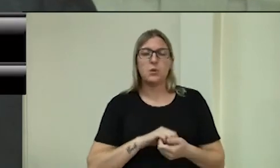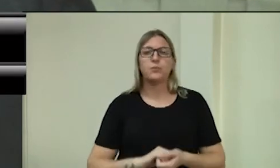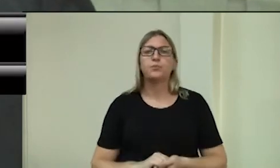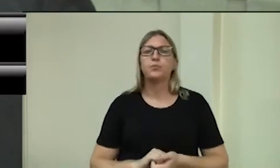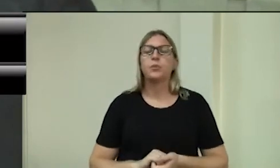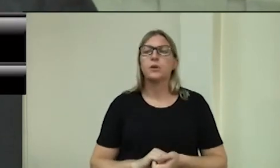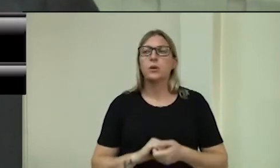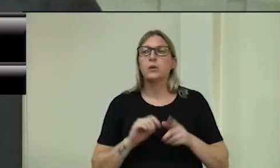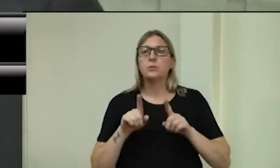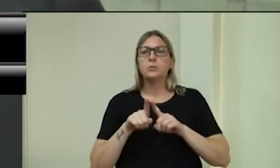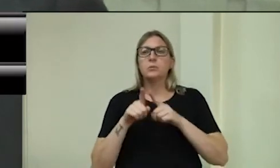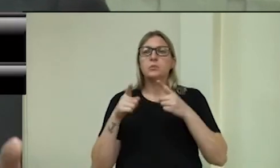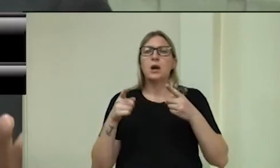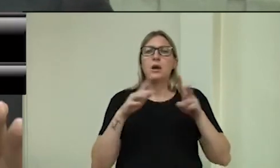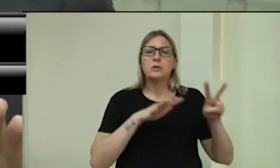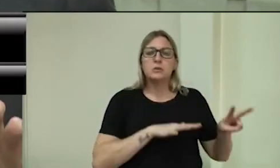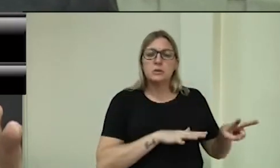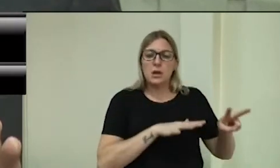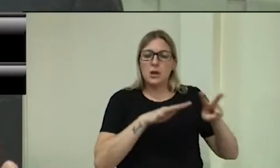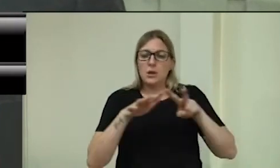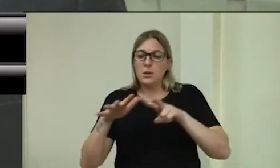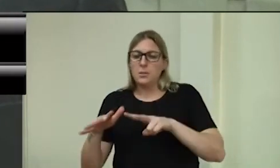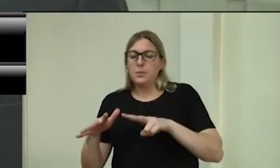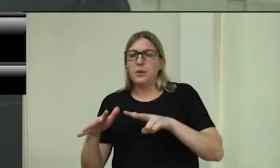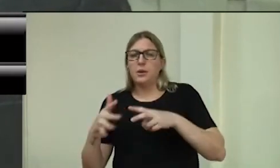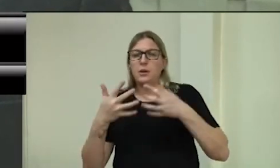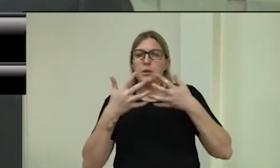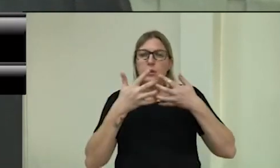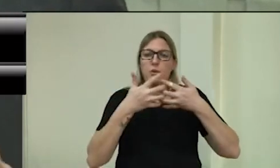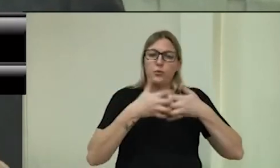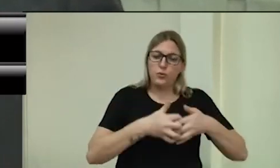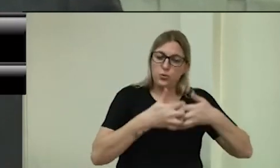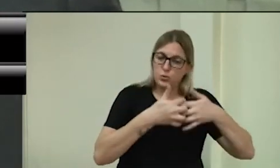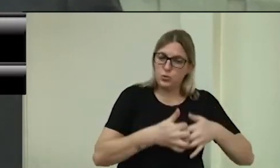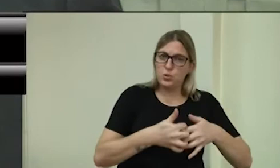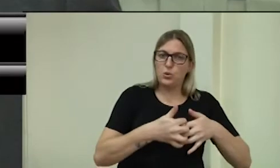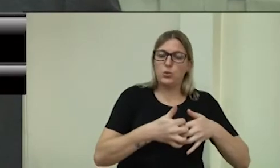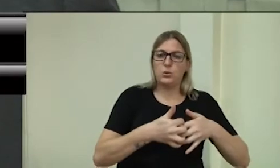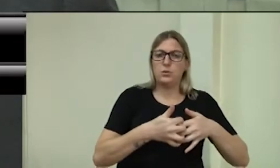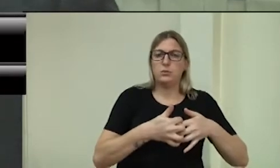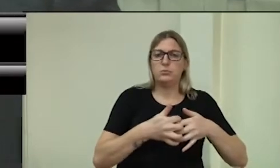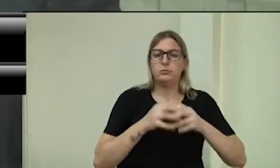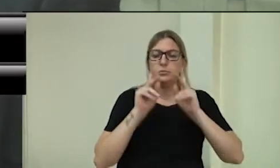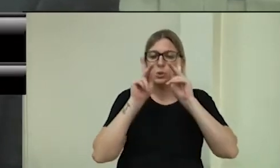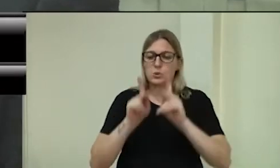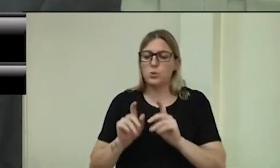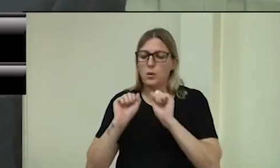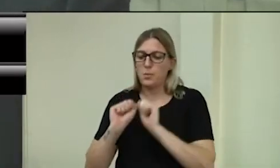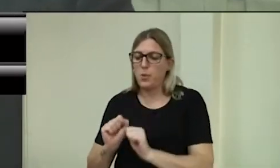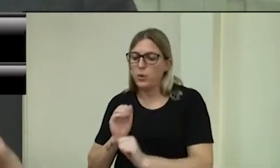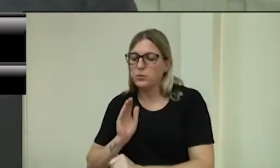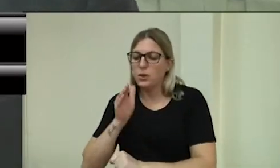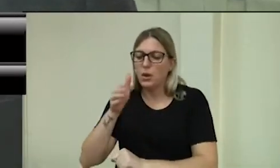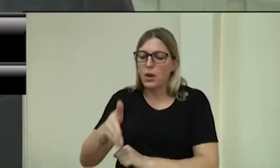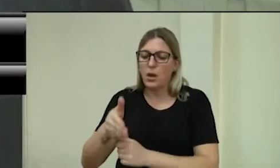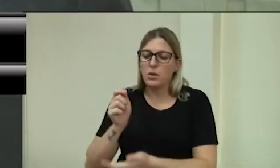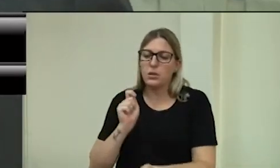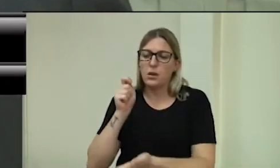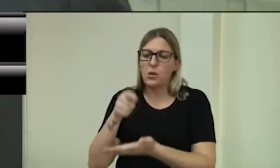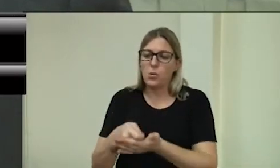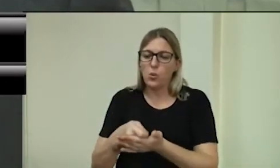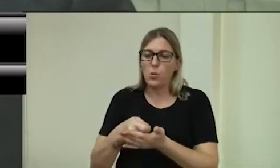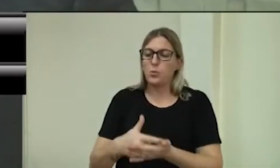semana as coisas funcionam nos setores essenciais, que a pessoa pode entrar, fazer a sua compra e sair,